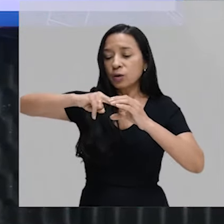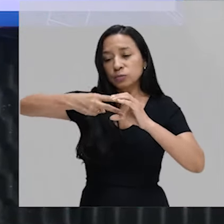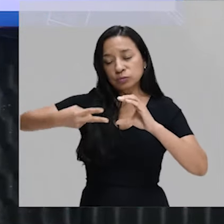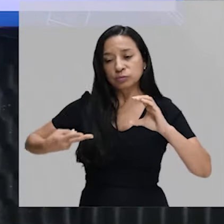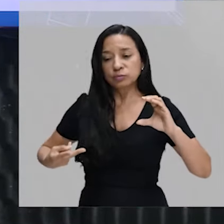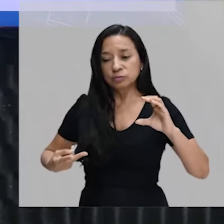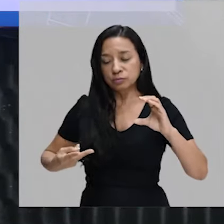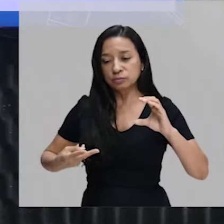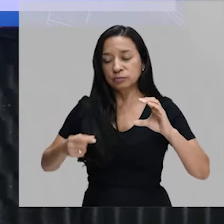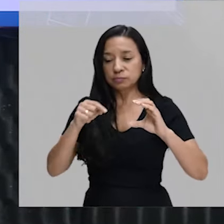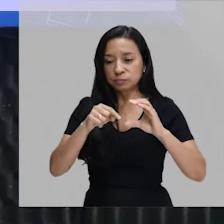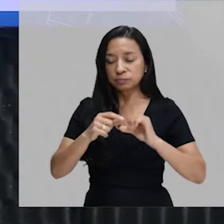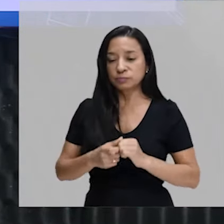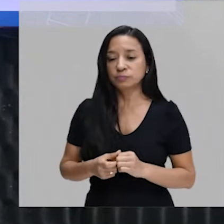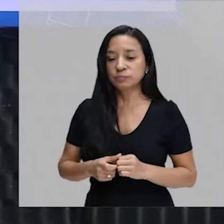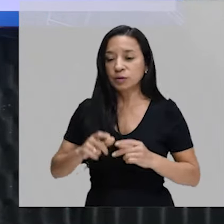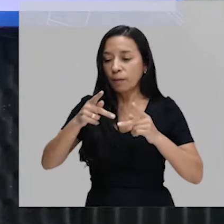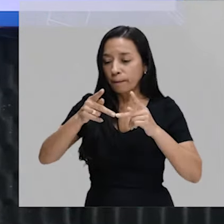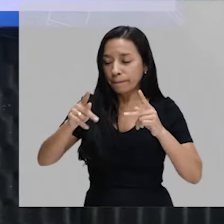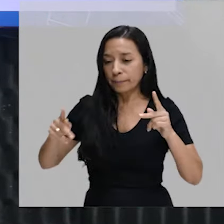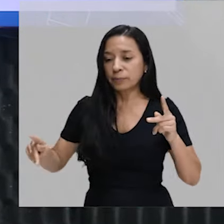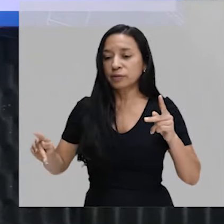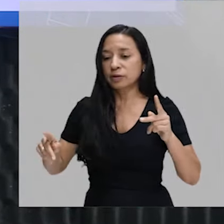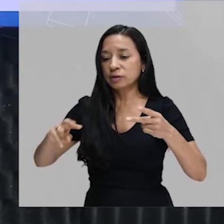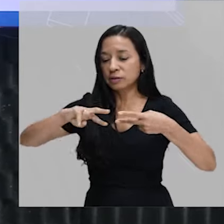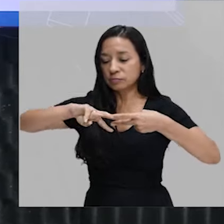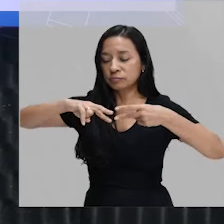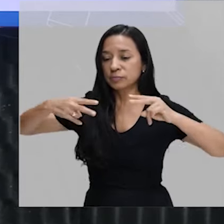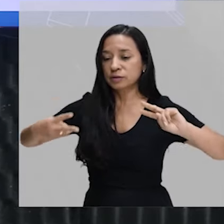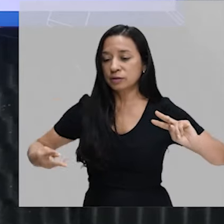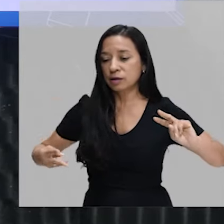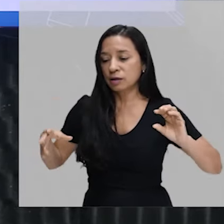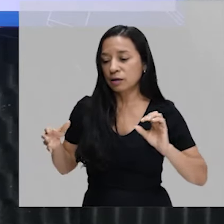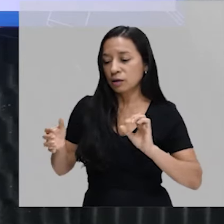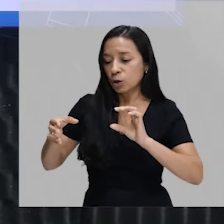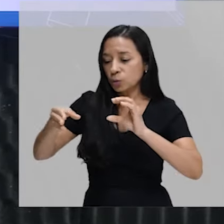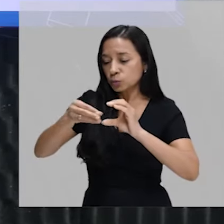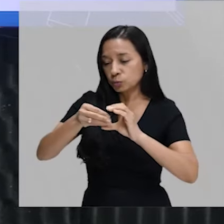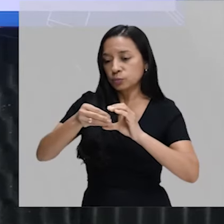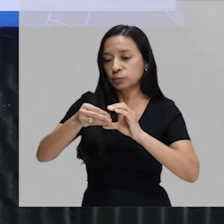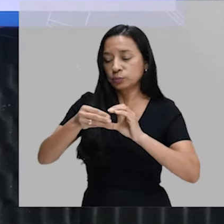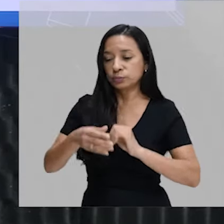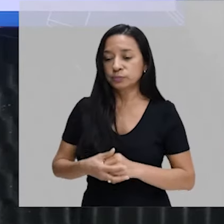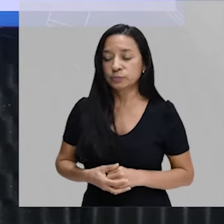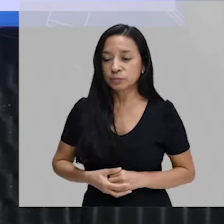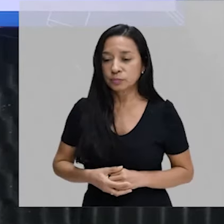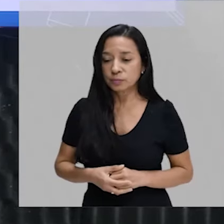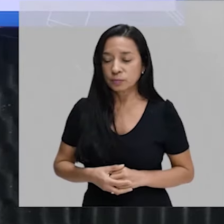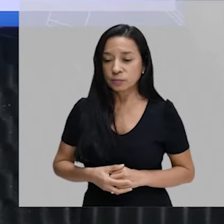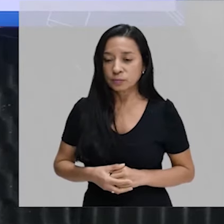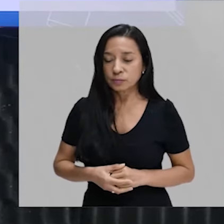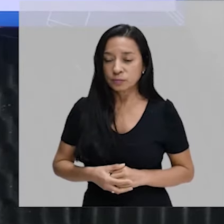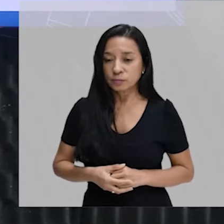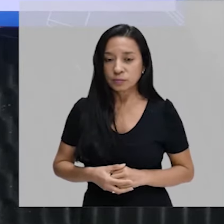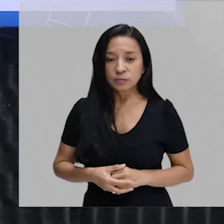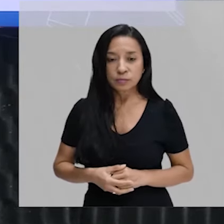Então, proteína e DNA que vai estar constituindo os cromossomos.